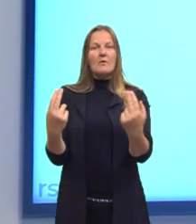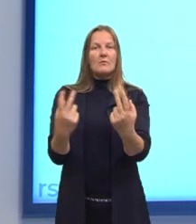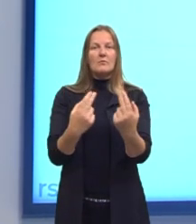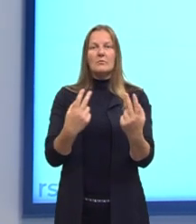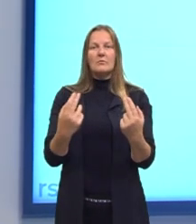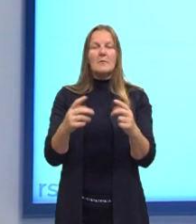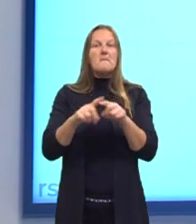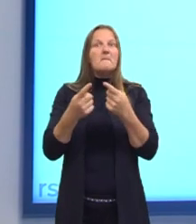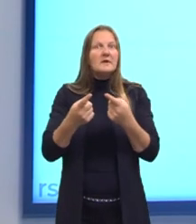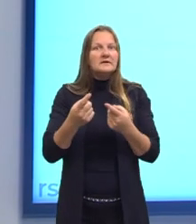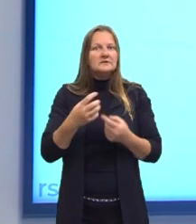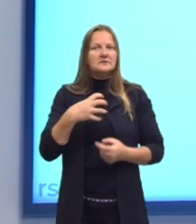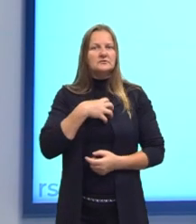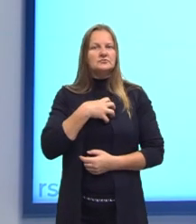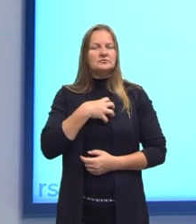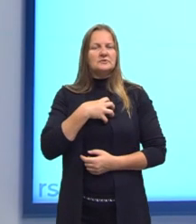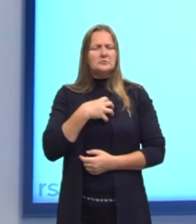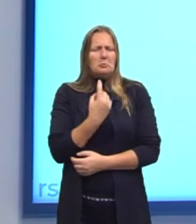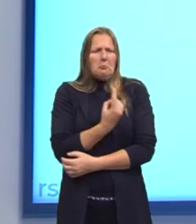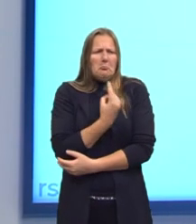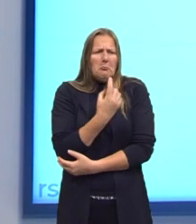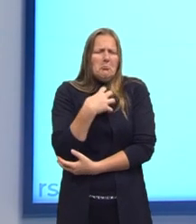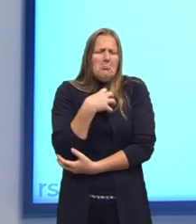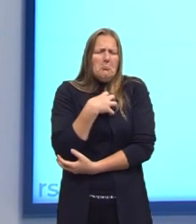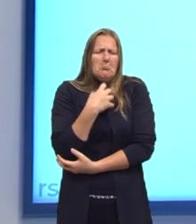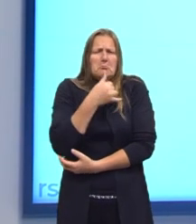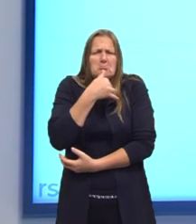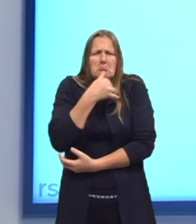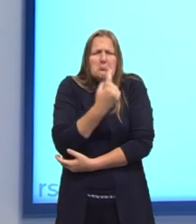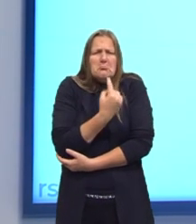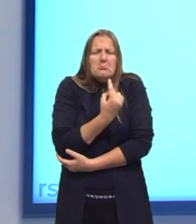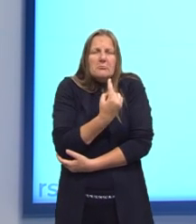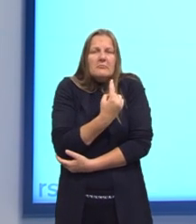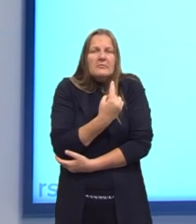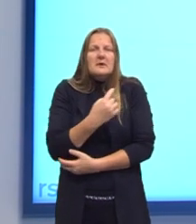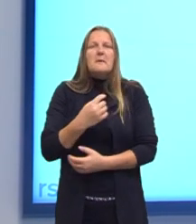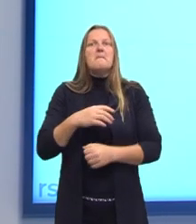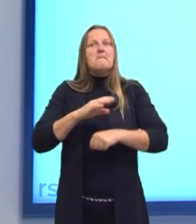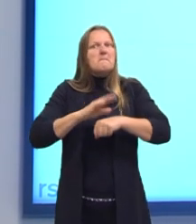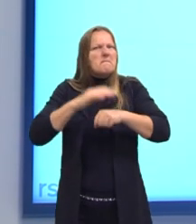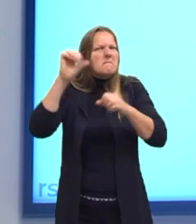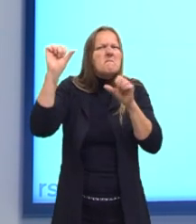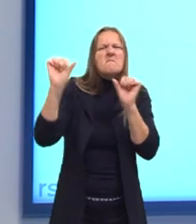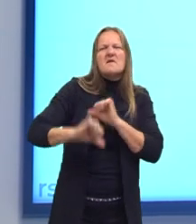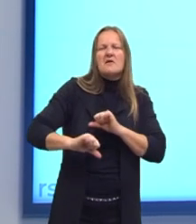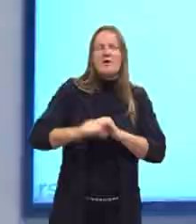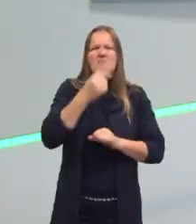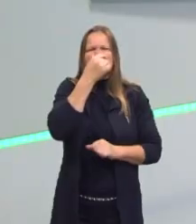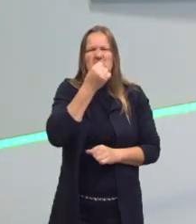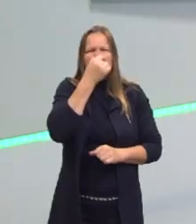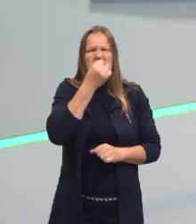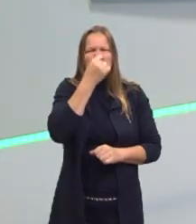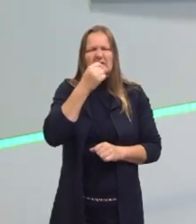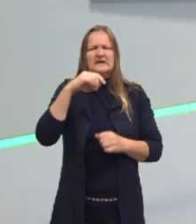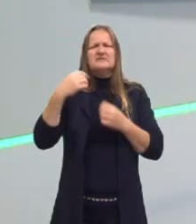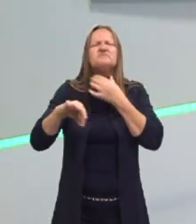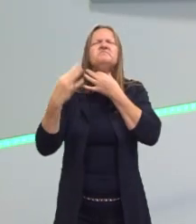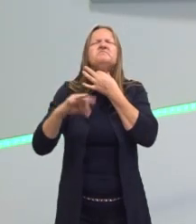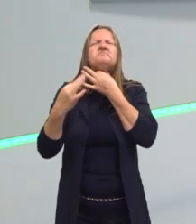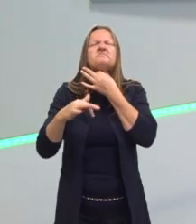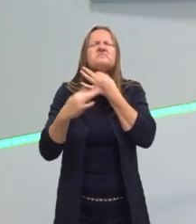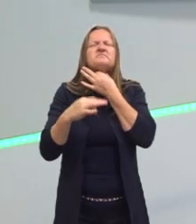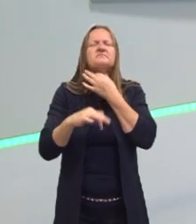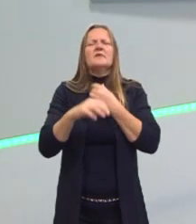relataram sentir-se mais solitárias manifestaram sintomas de resfriado, como dor de garganta,